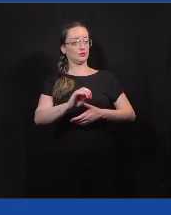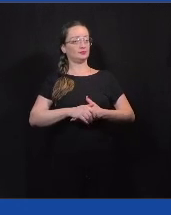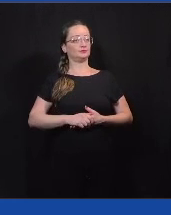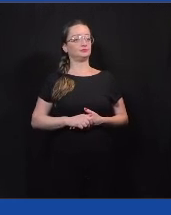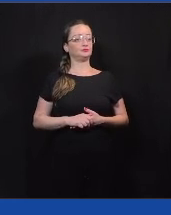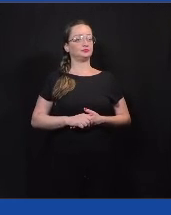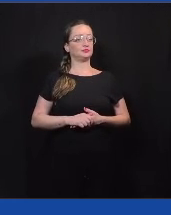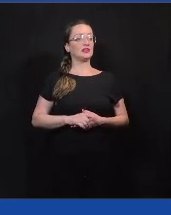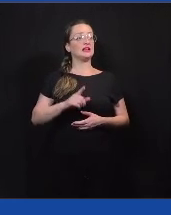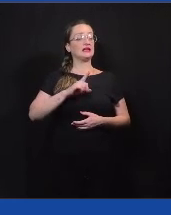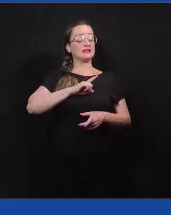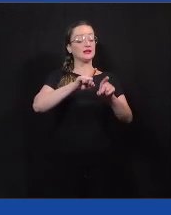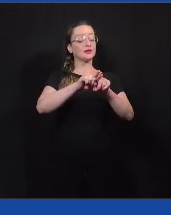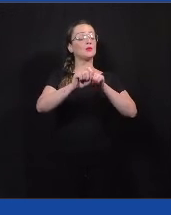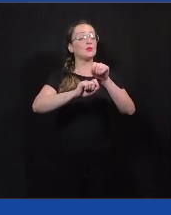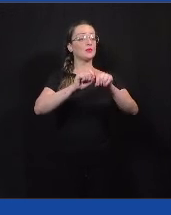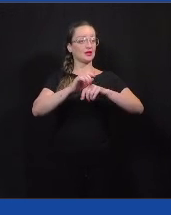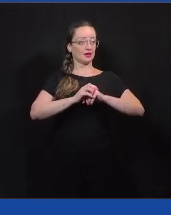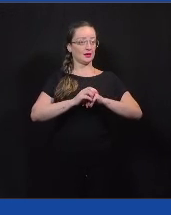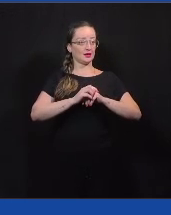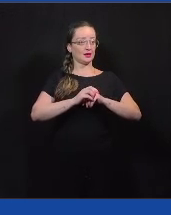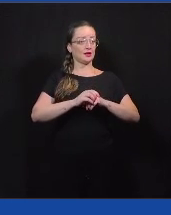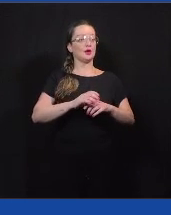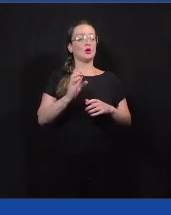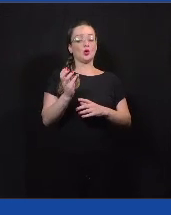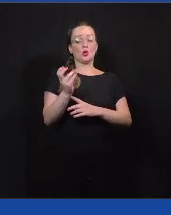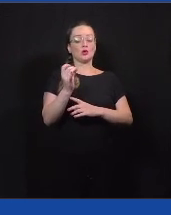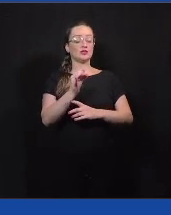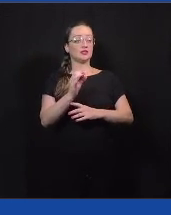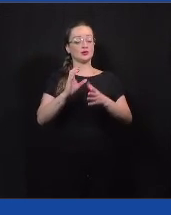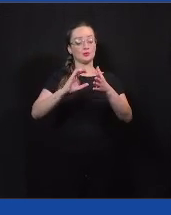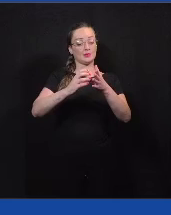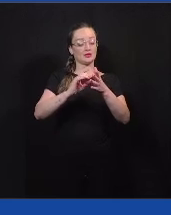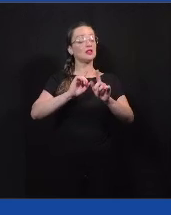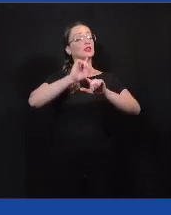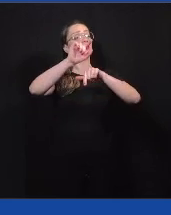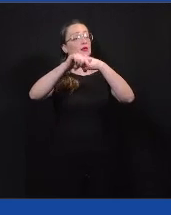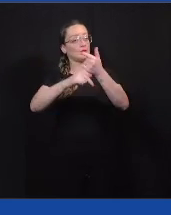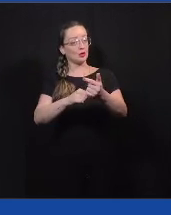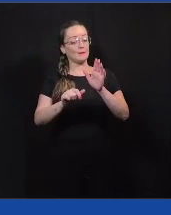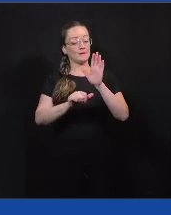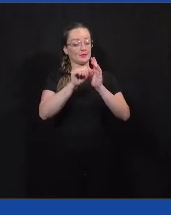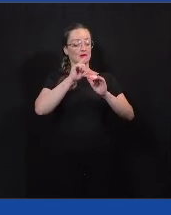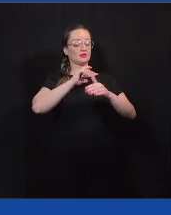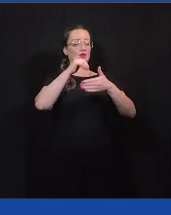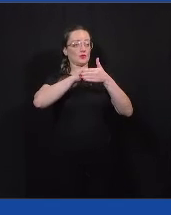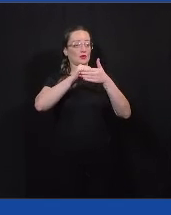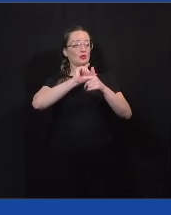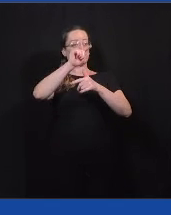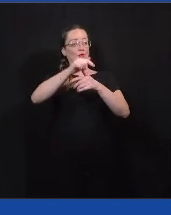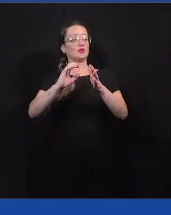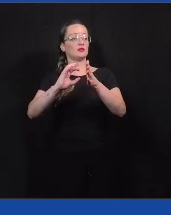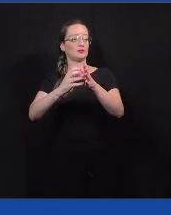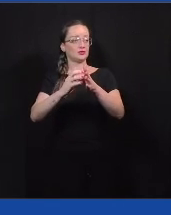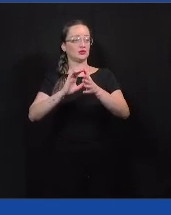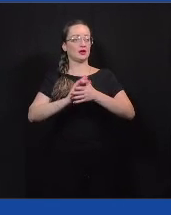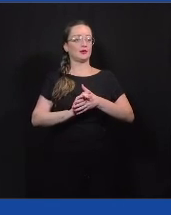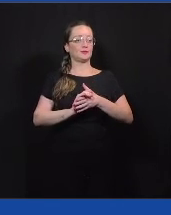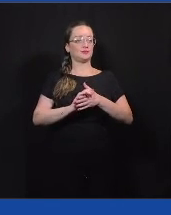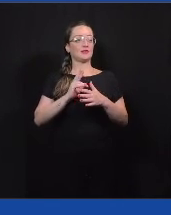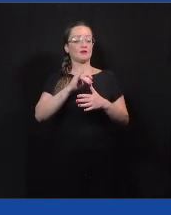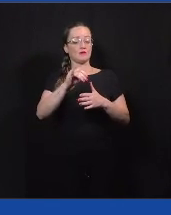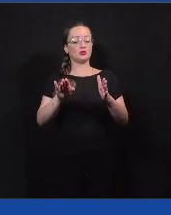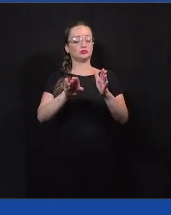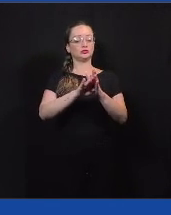Existe também, pessoal, o quociente partidário, mas isso ele entra depois do quociente eleitoral. O quociente eleitoral, a gente vai chegar num